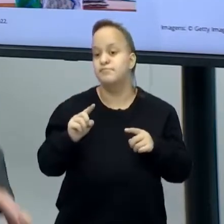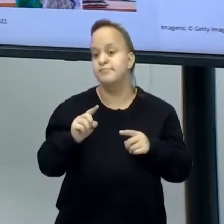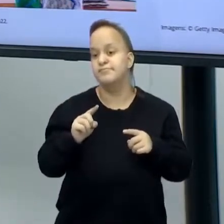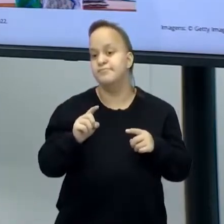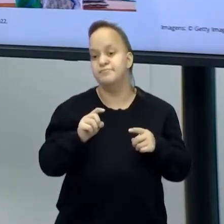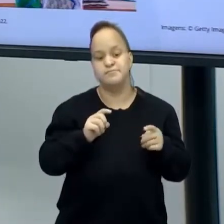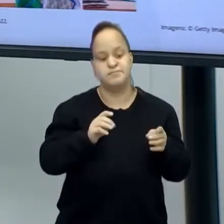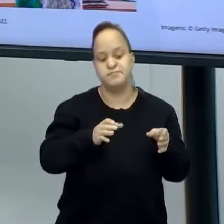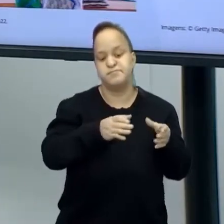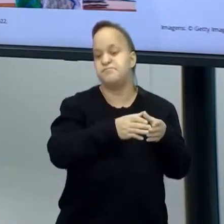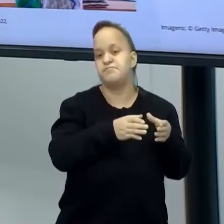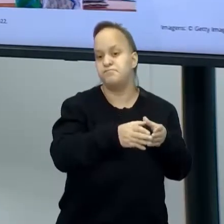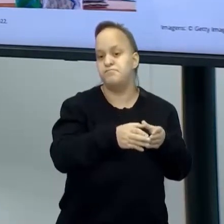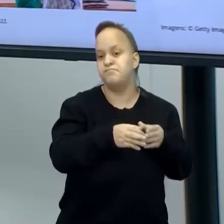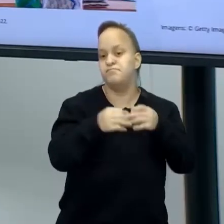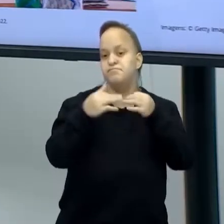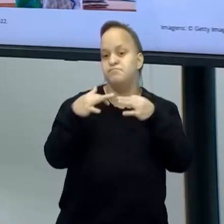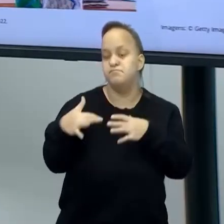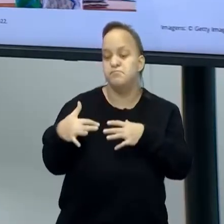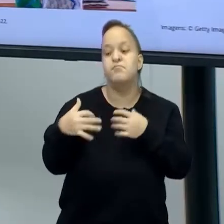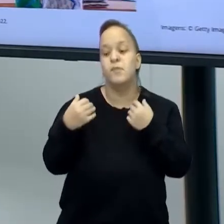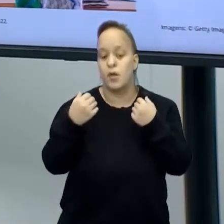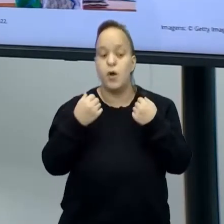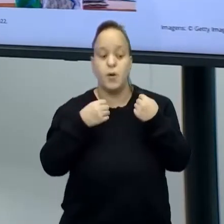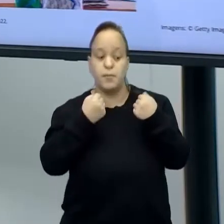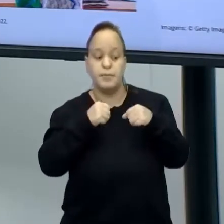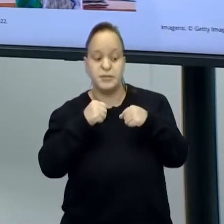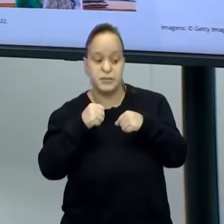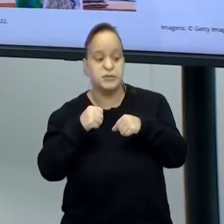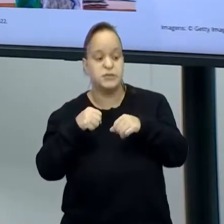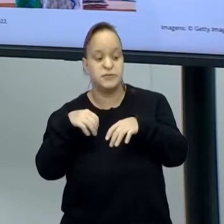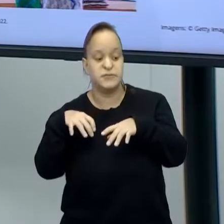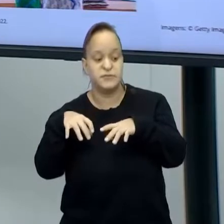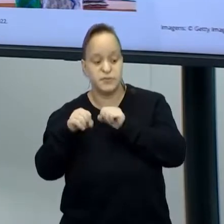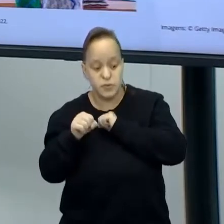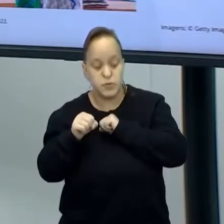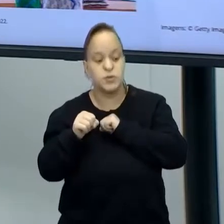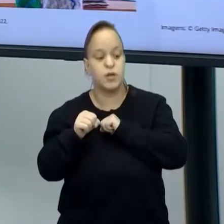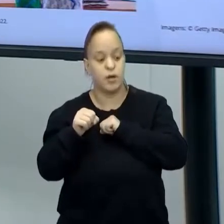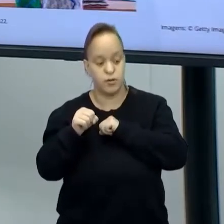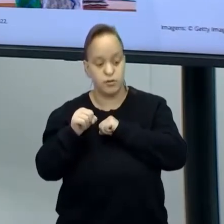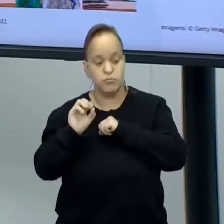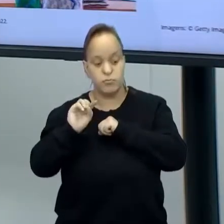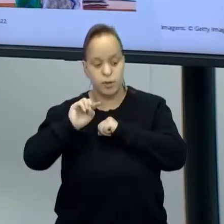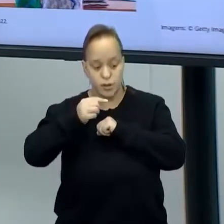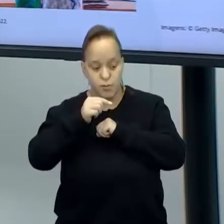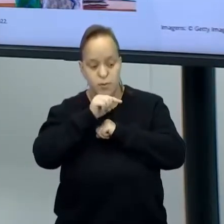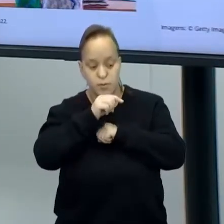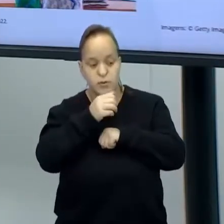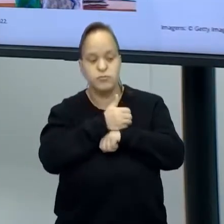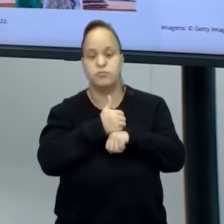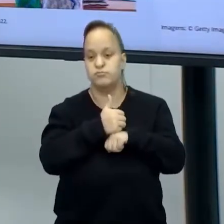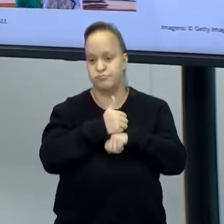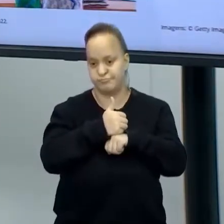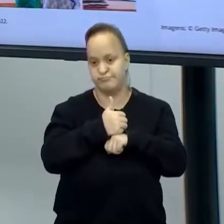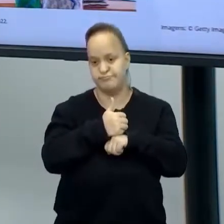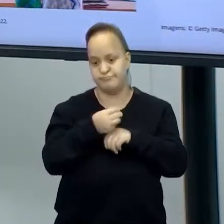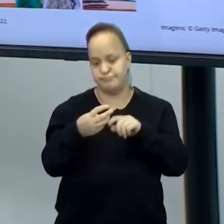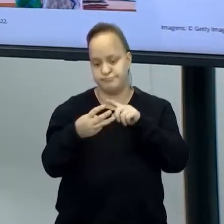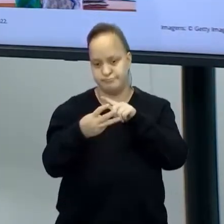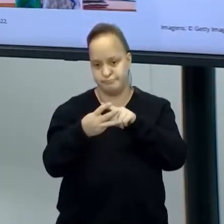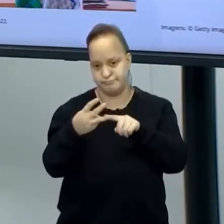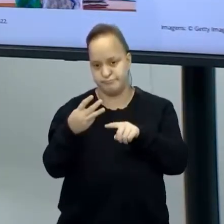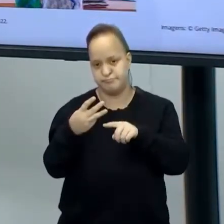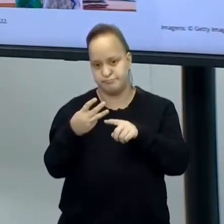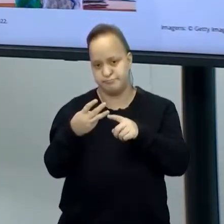para ser, para atuar. Vamos lá. Eu vou trazer três pessoas aqui. Uma pessoa